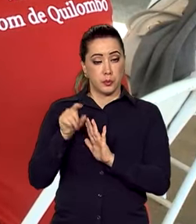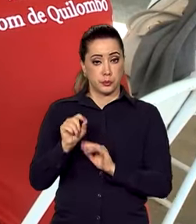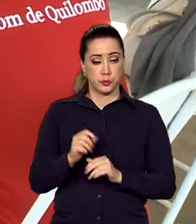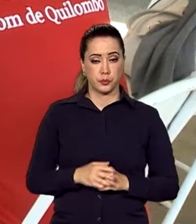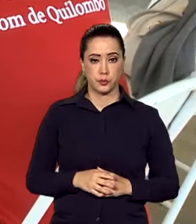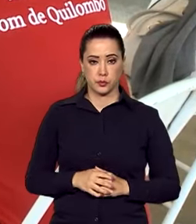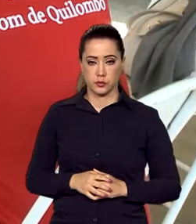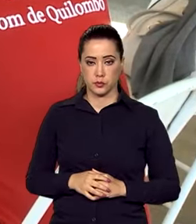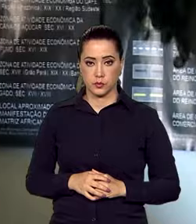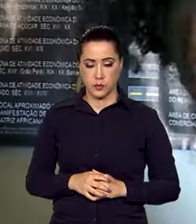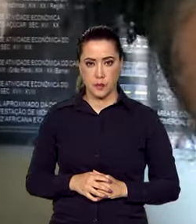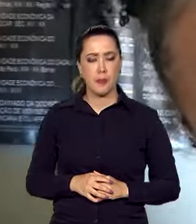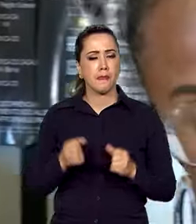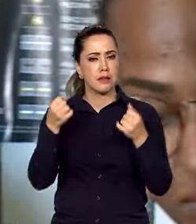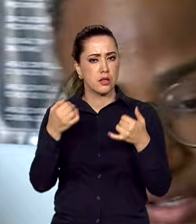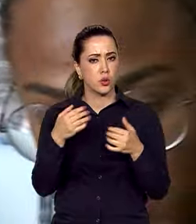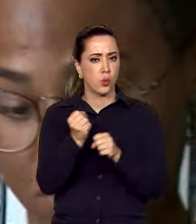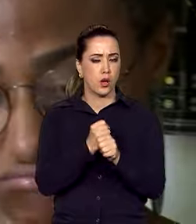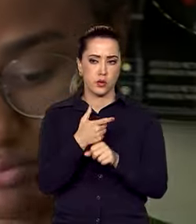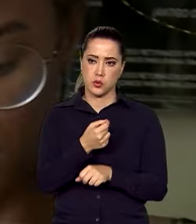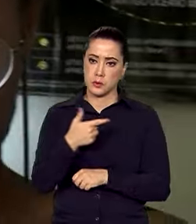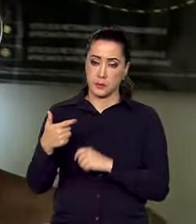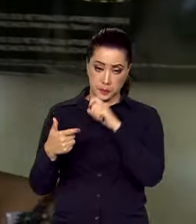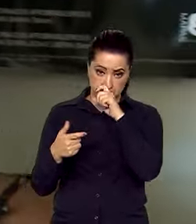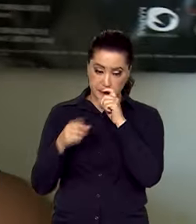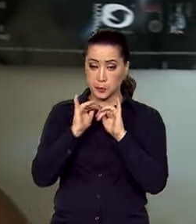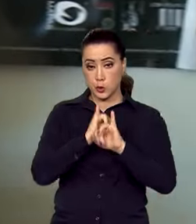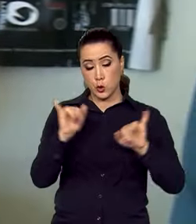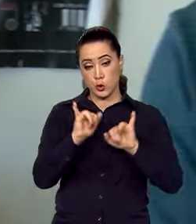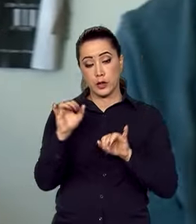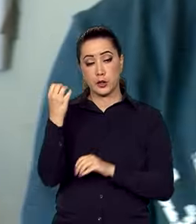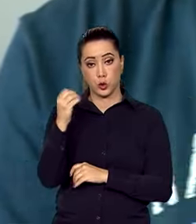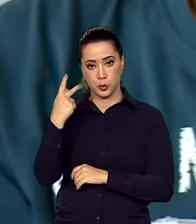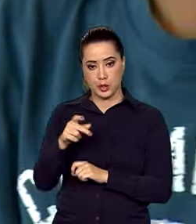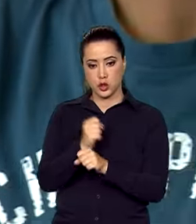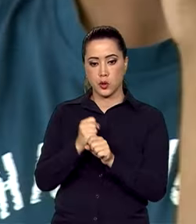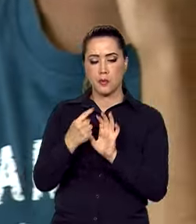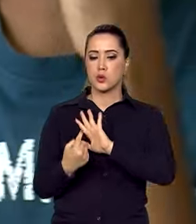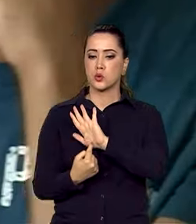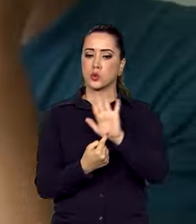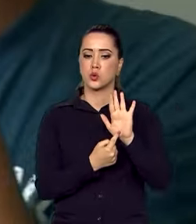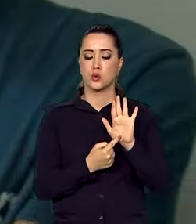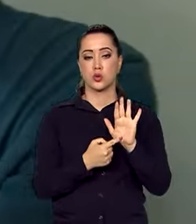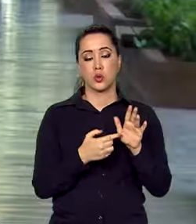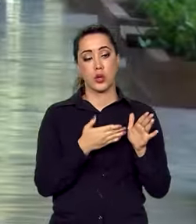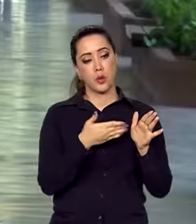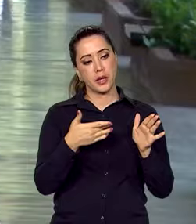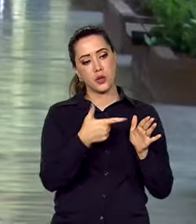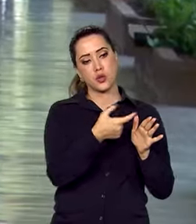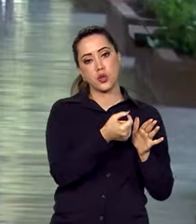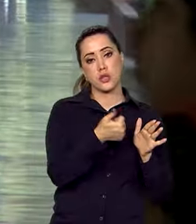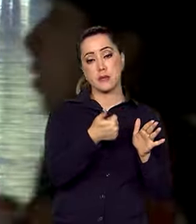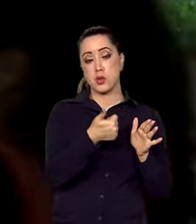Anísio Teixeira, o INEP, de 2022, divulgado em outubro deste ano, revelou que entre 2012 e